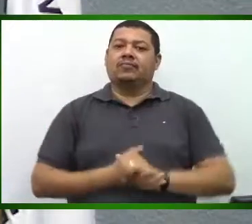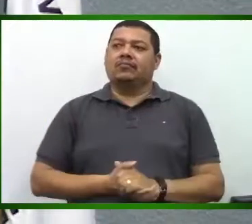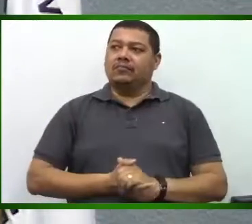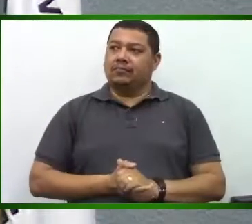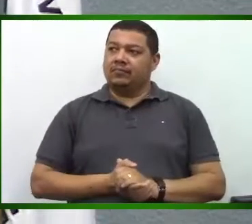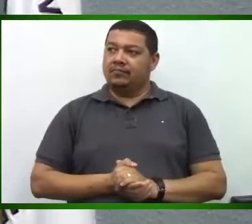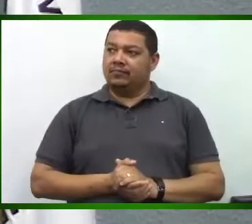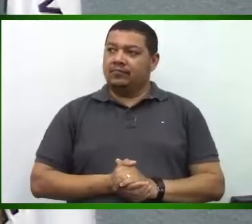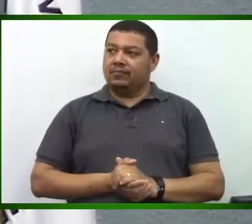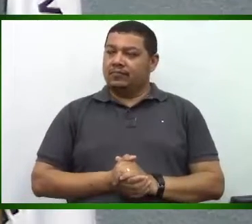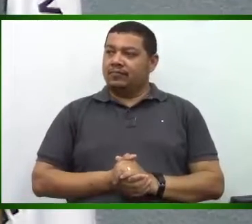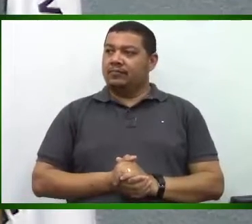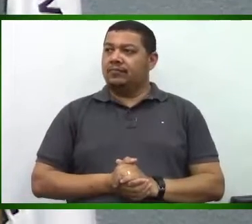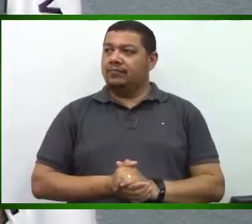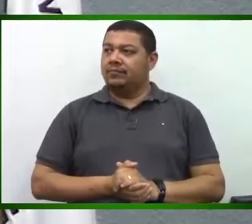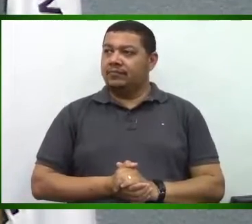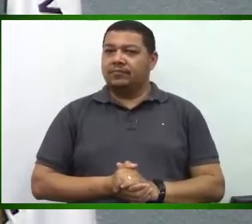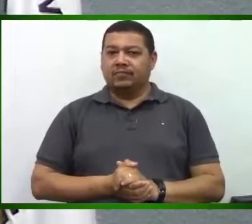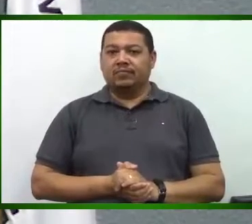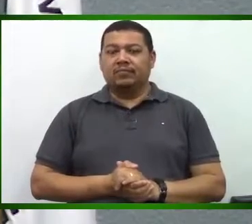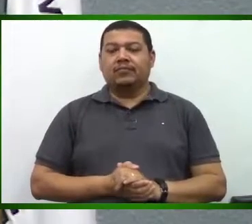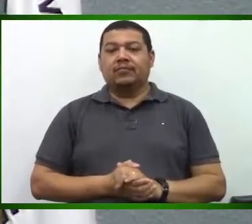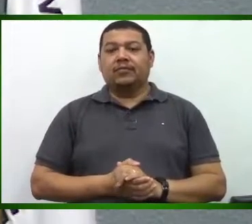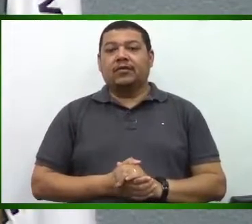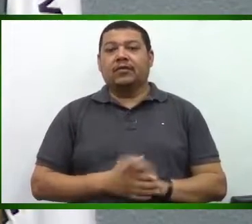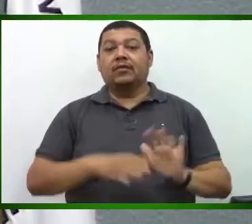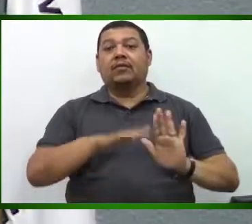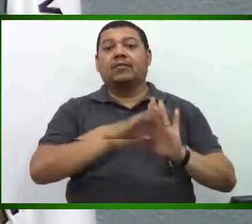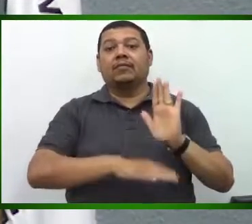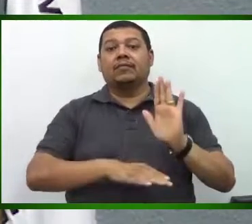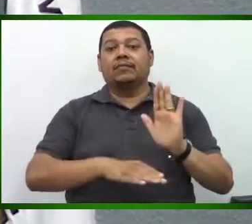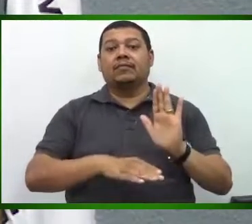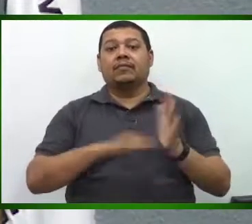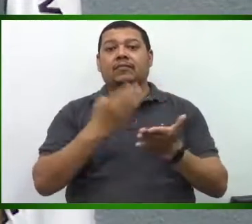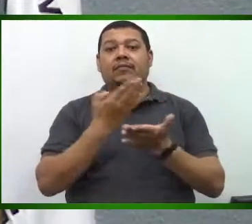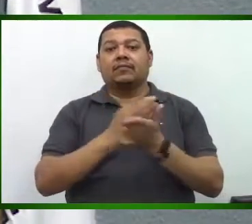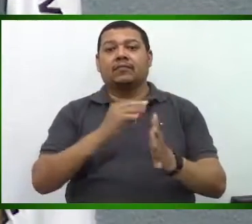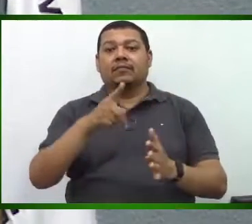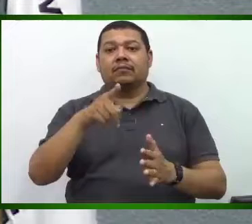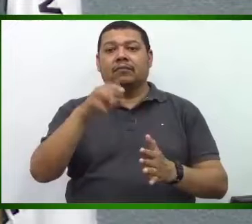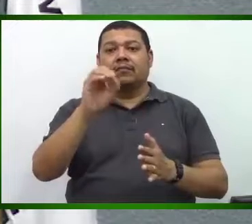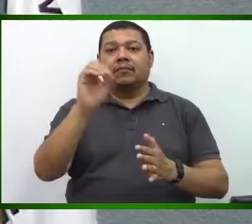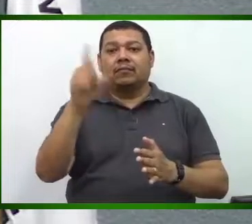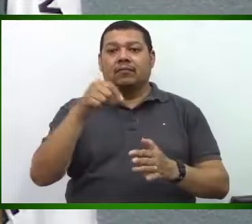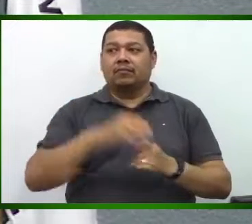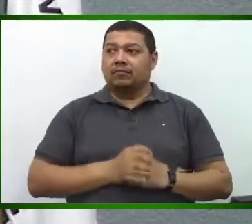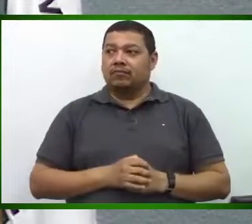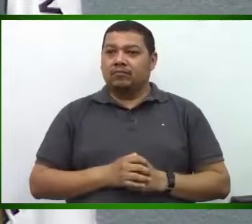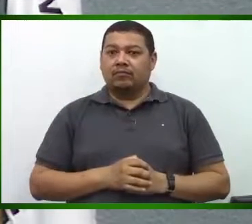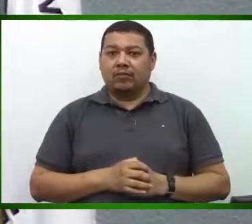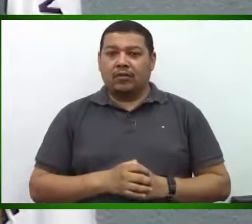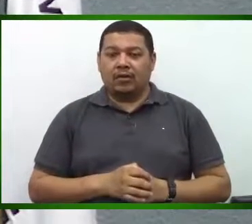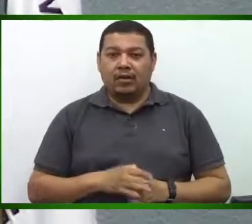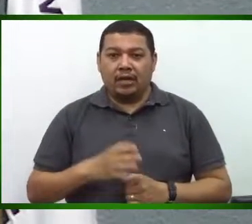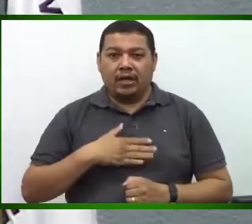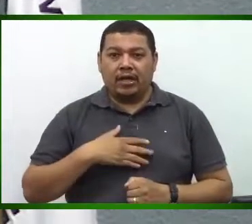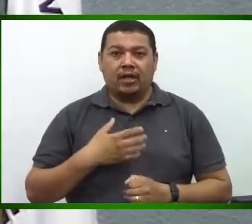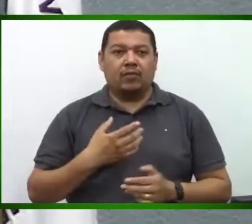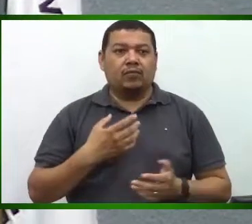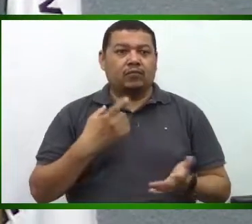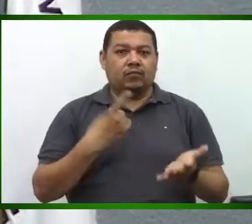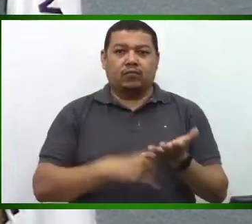pouquinho do Tchau Poeira, que eu não concordo com a